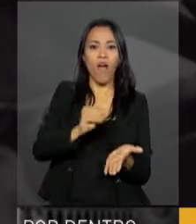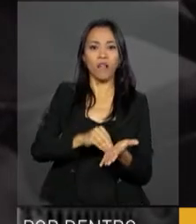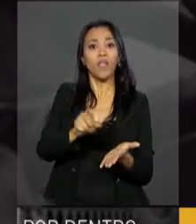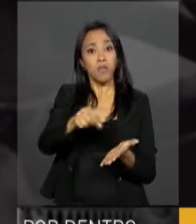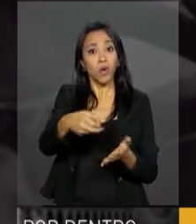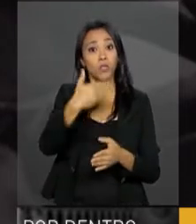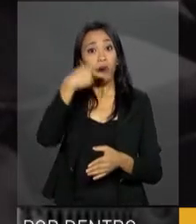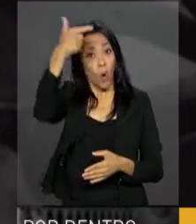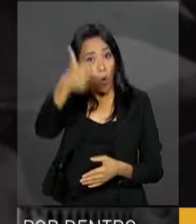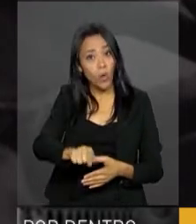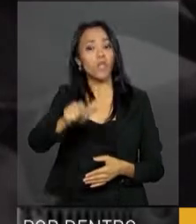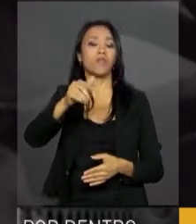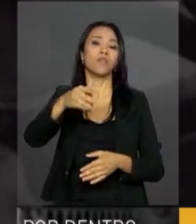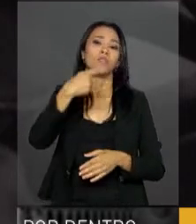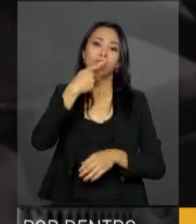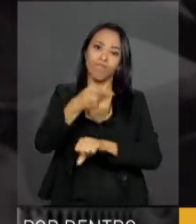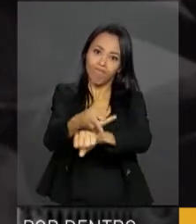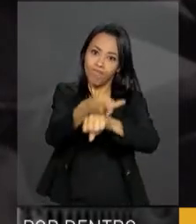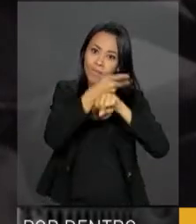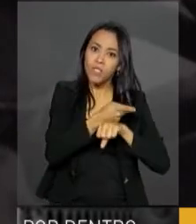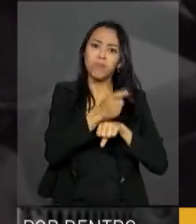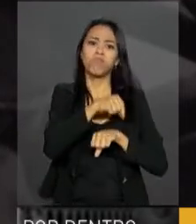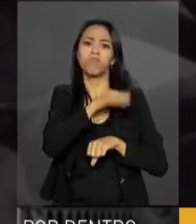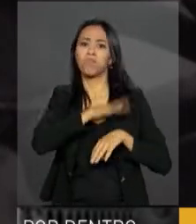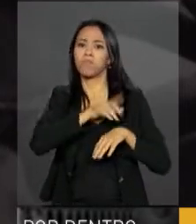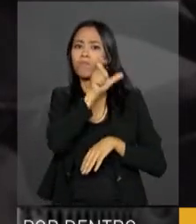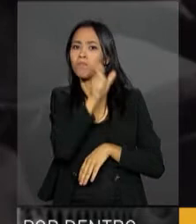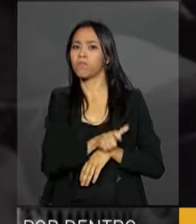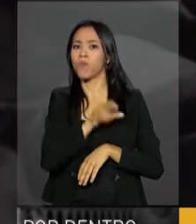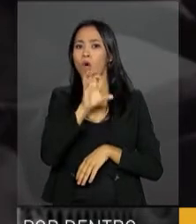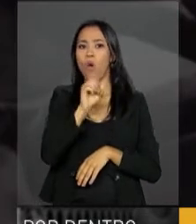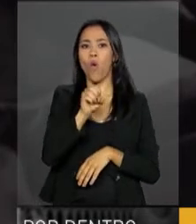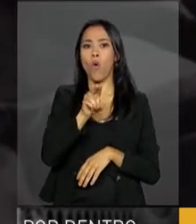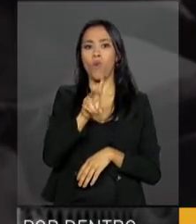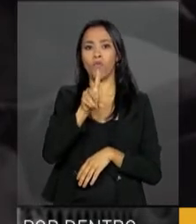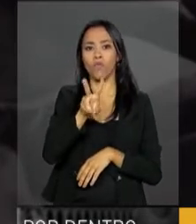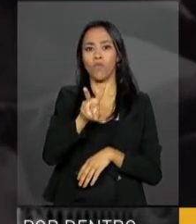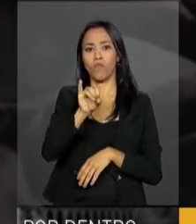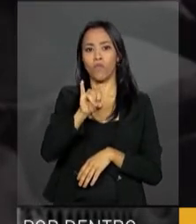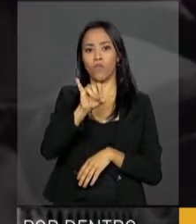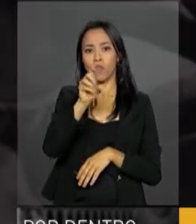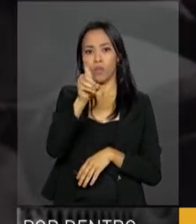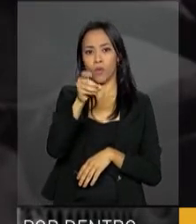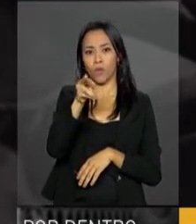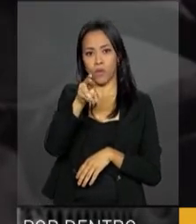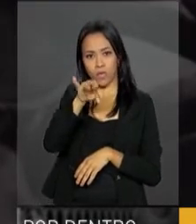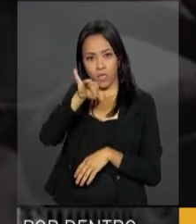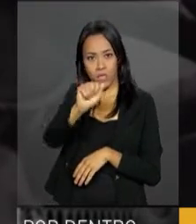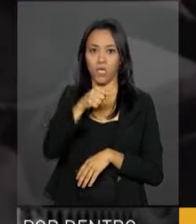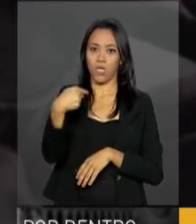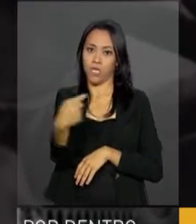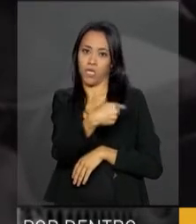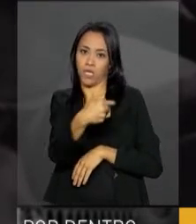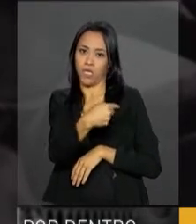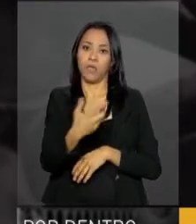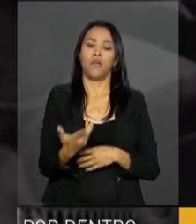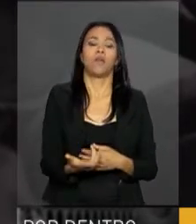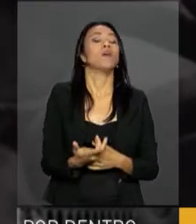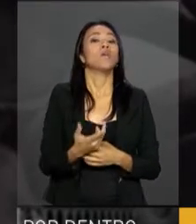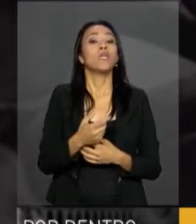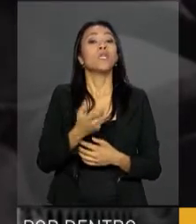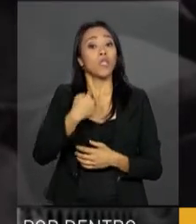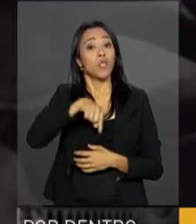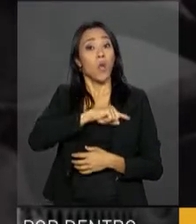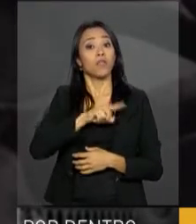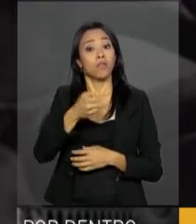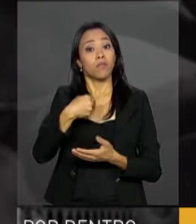recurso, ele recorre para a ouvidoria geral da União no Ministério da Transparência e para que nós possamos também ir lá,